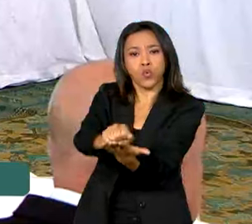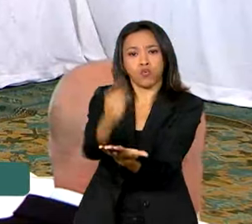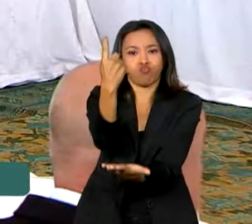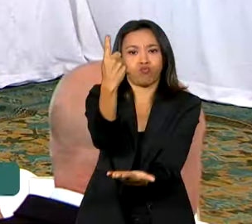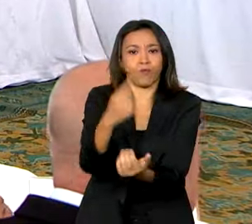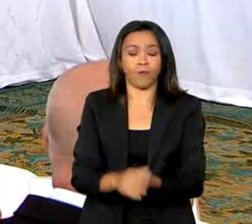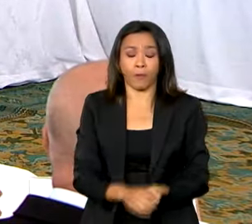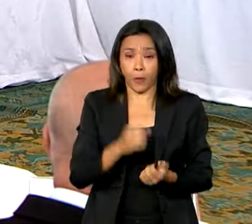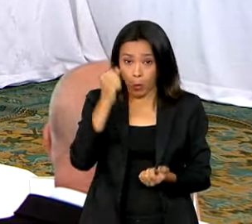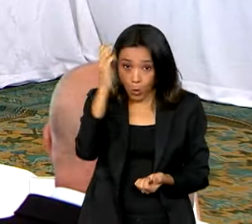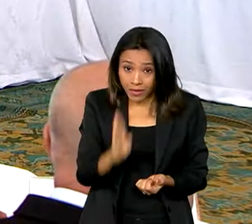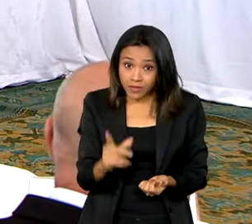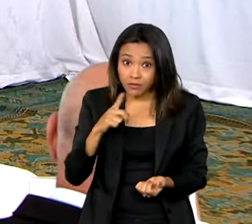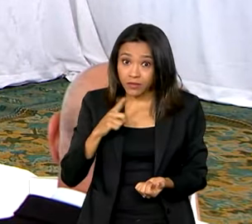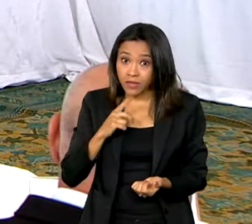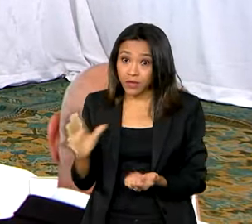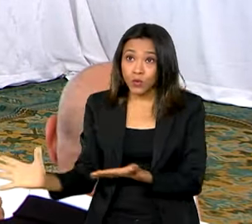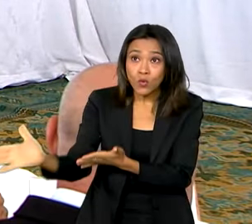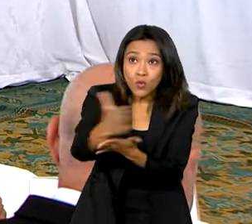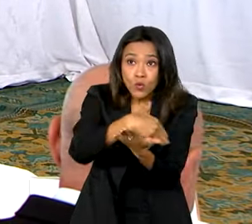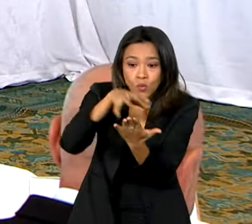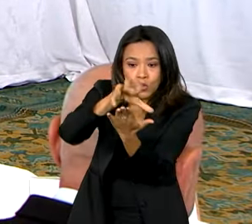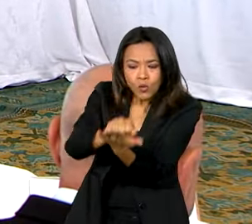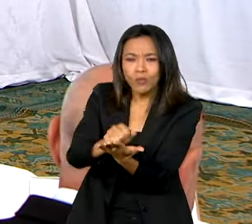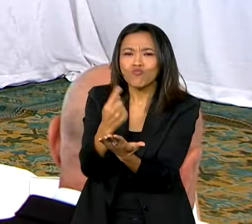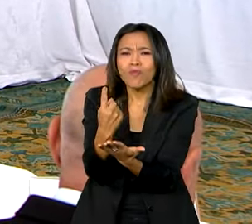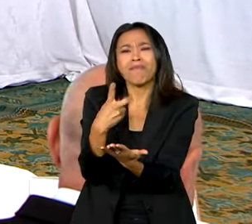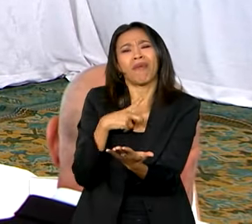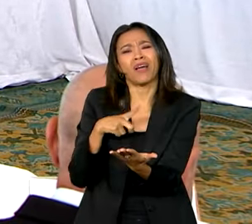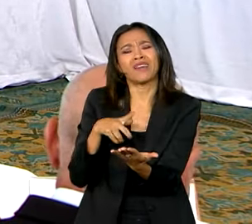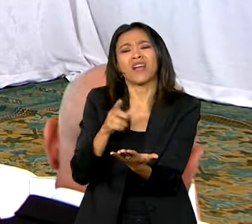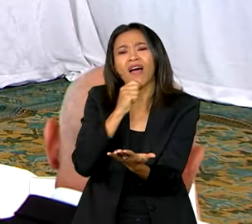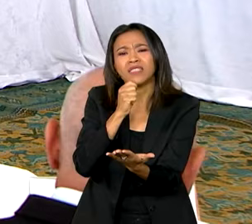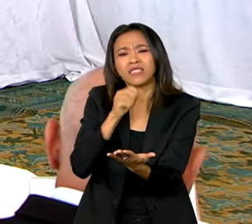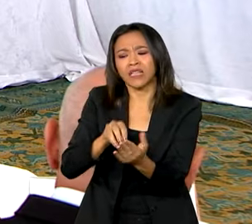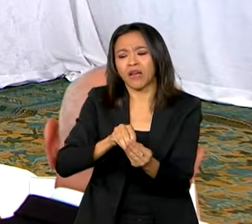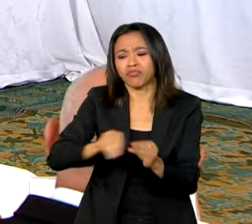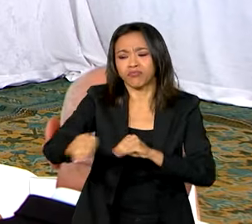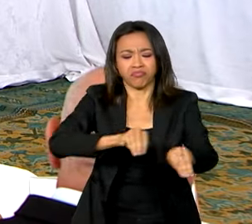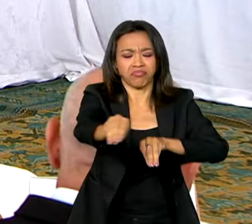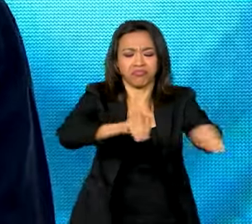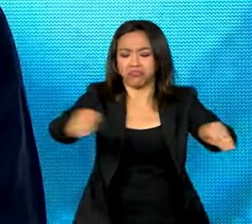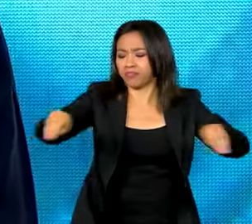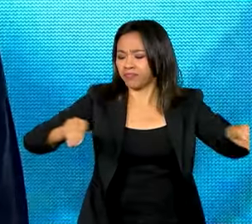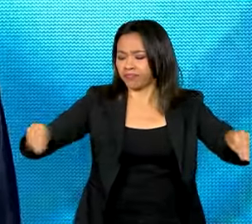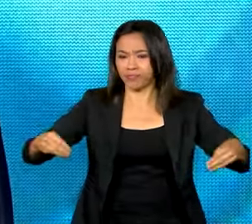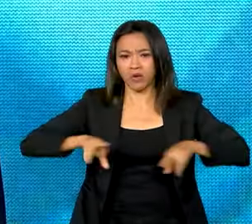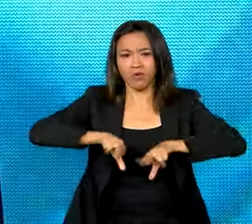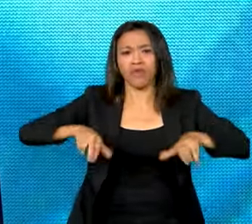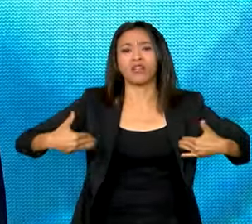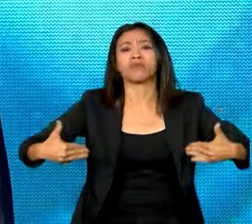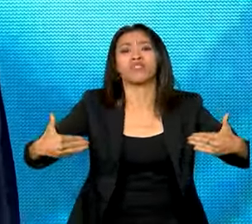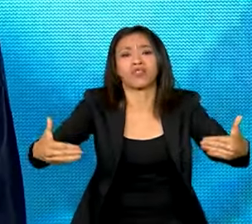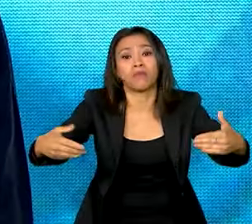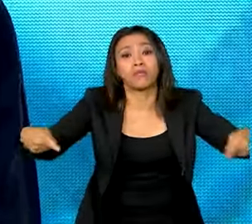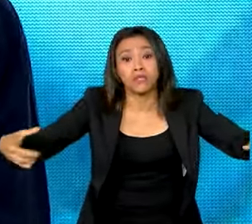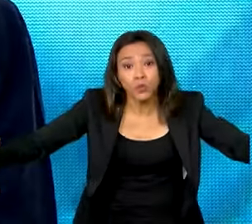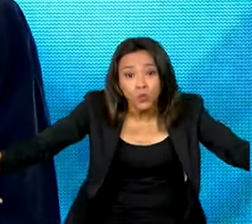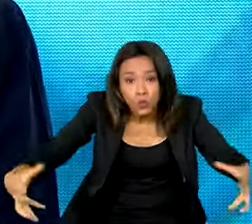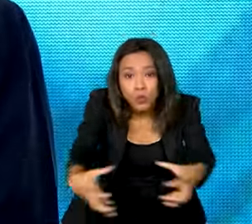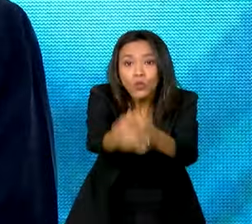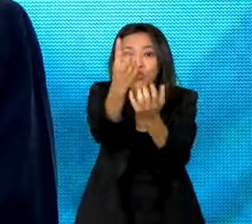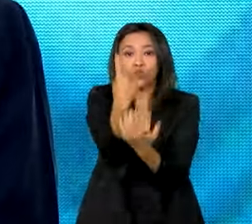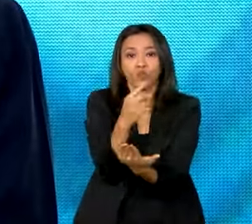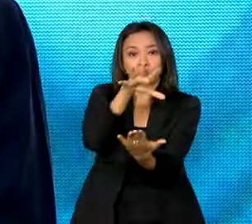mais importante do país, mas esses dados ainda estão fragmentados entre ministérios e entre áreas específicas. A pergunta que ele